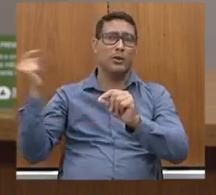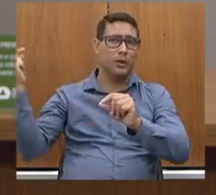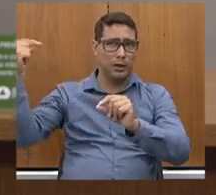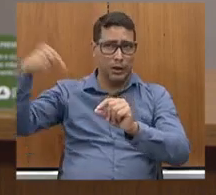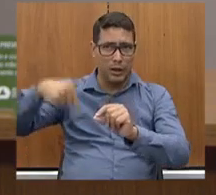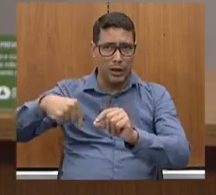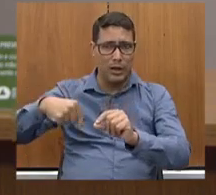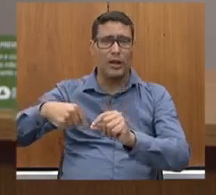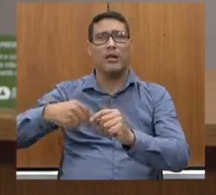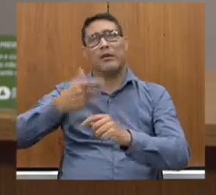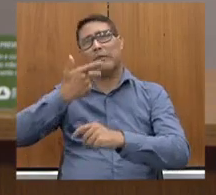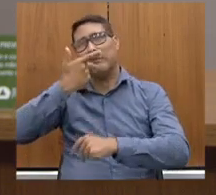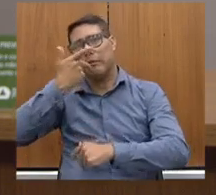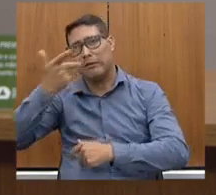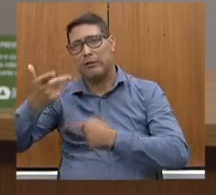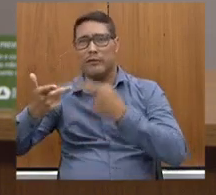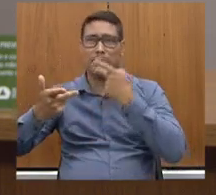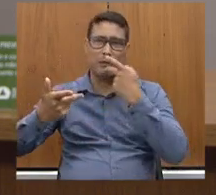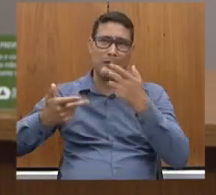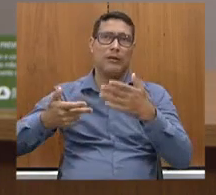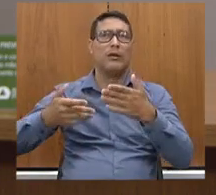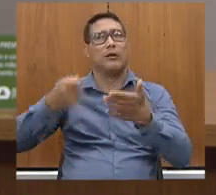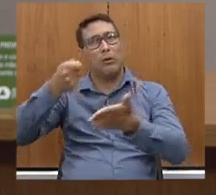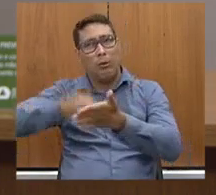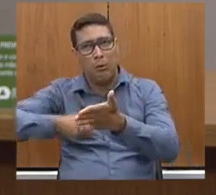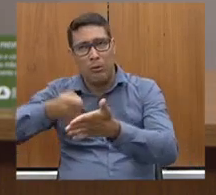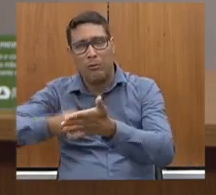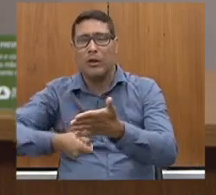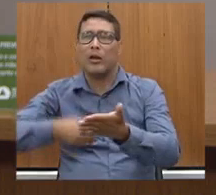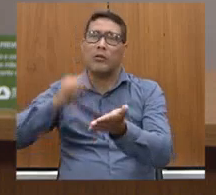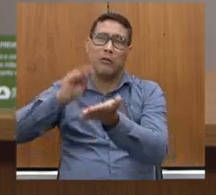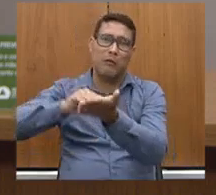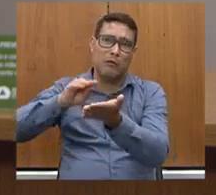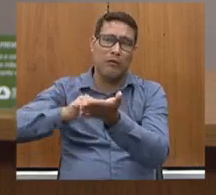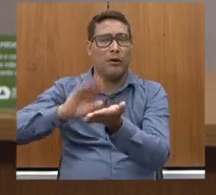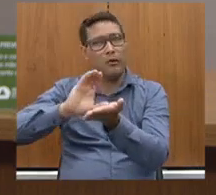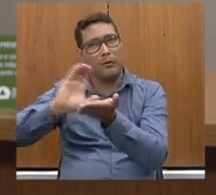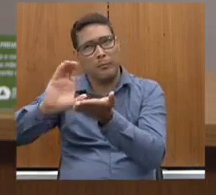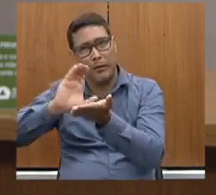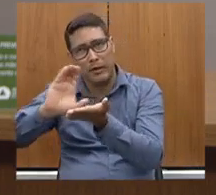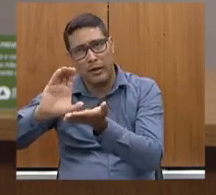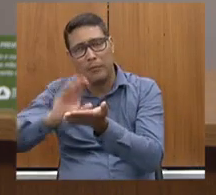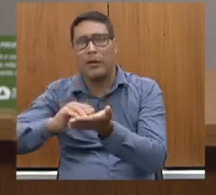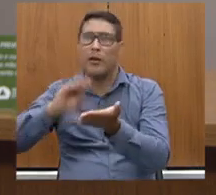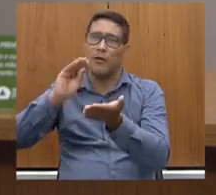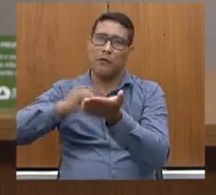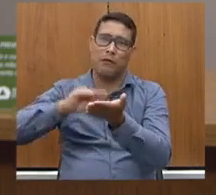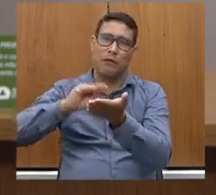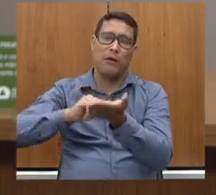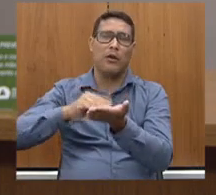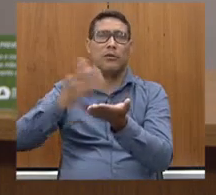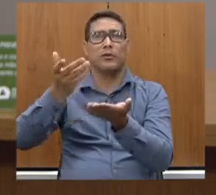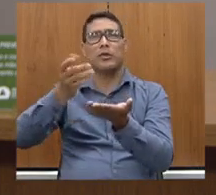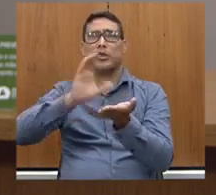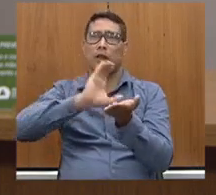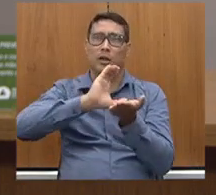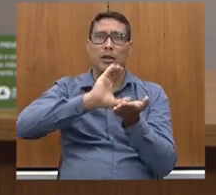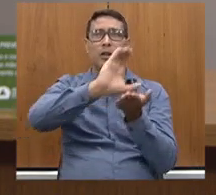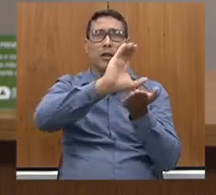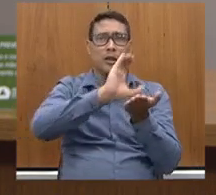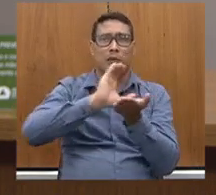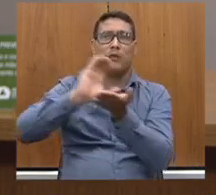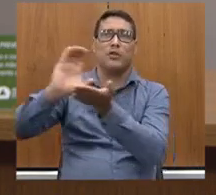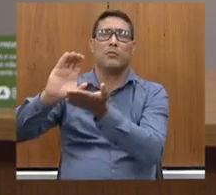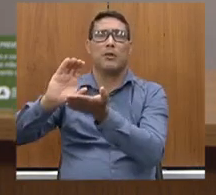cobrando da falta de pagamentos, falta de repasses, falta de investimento para o nosso